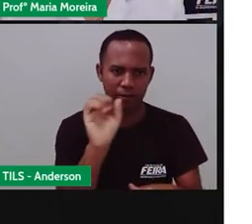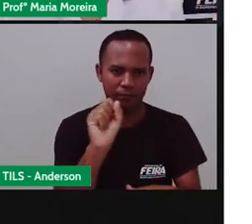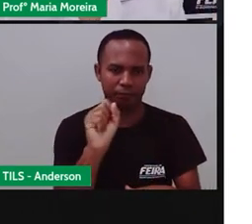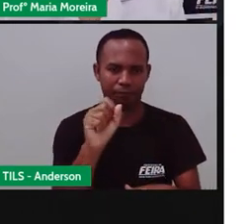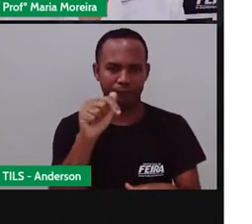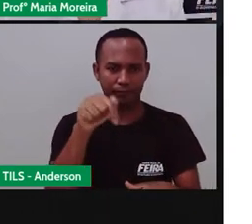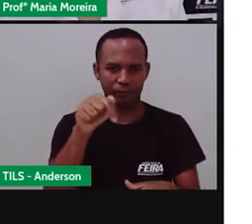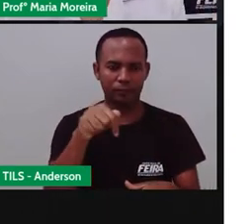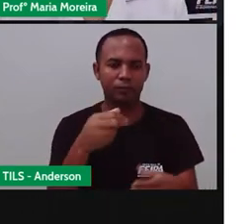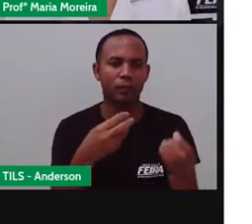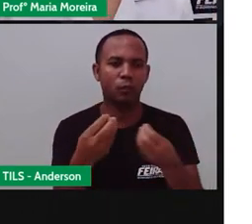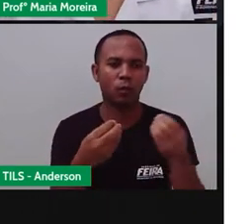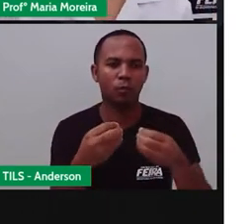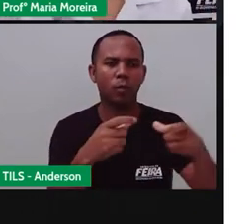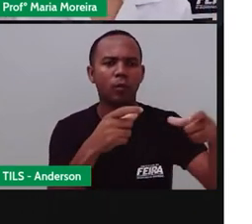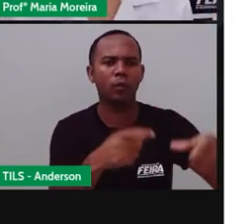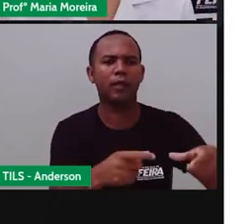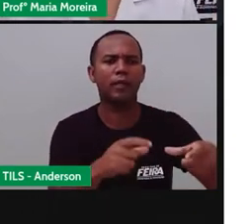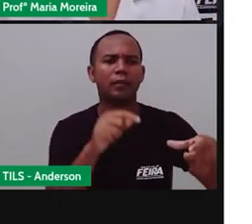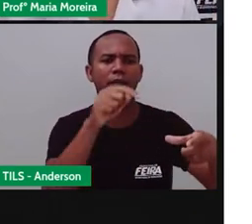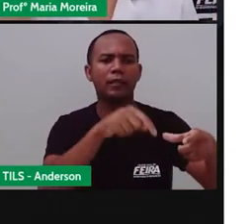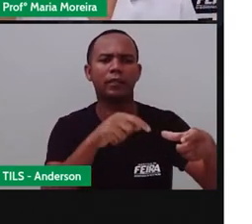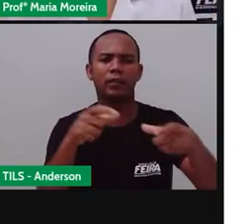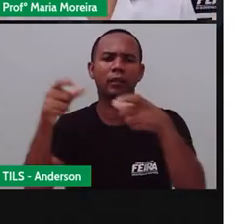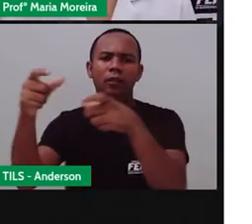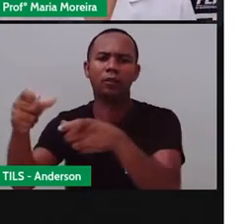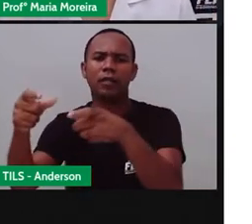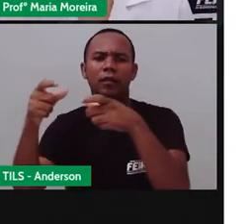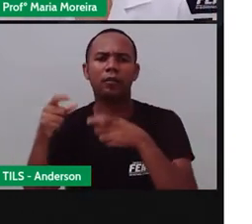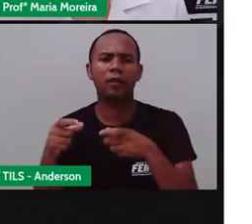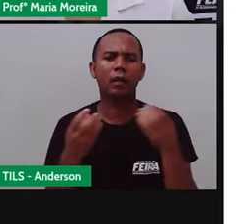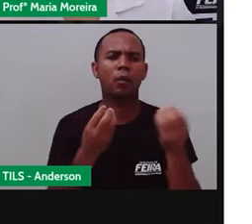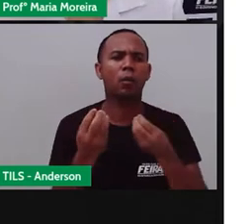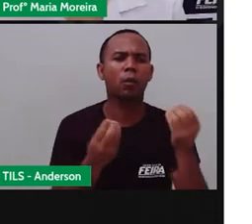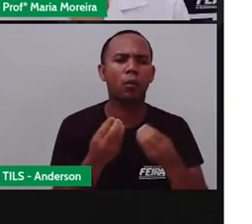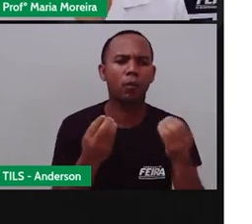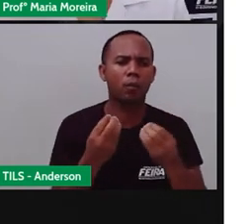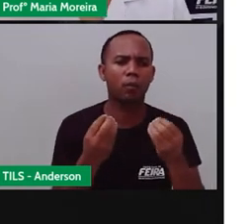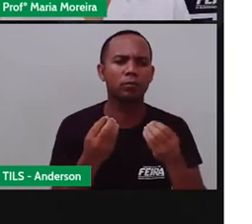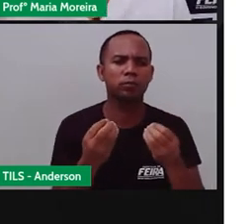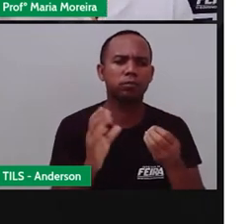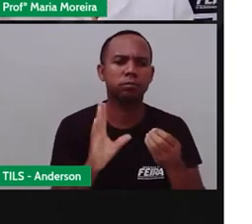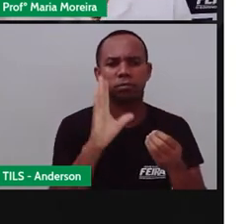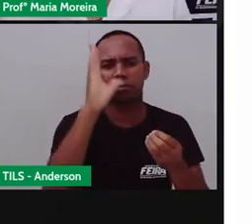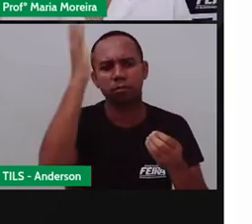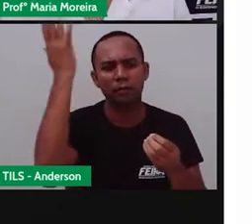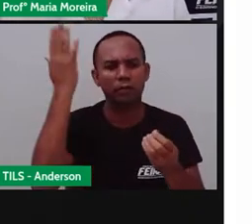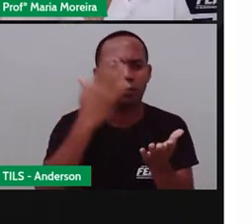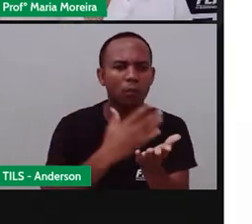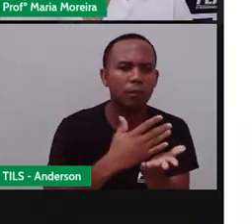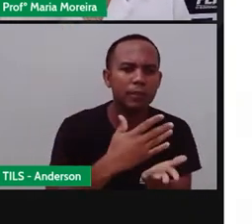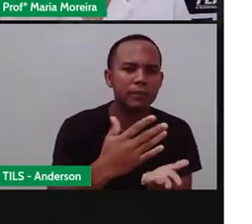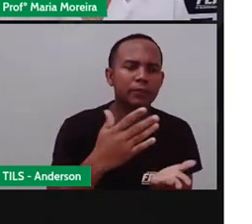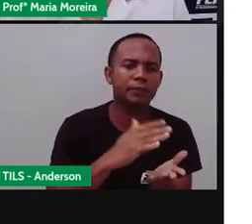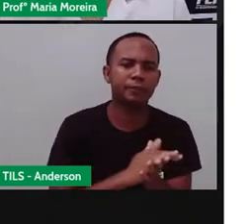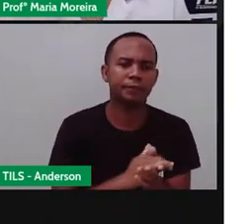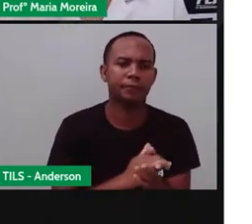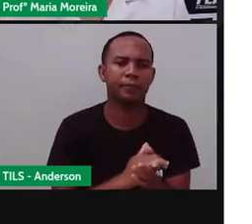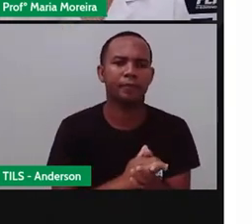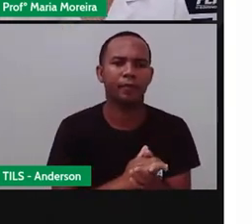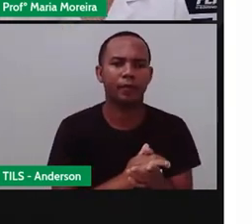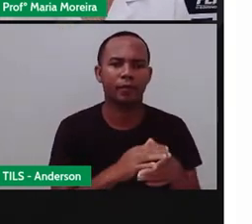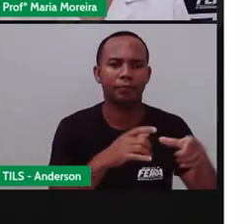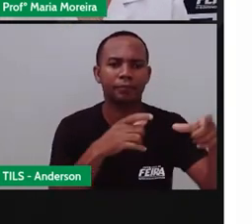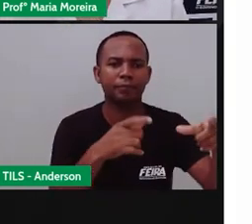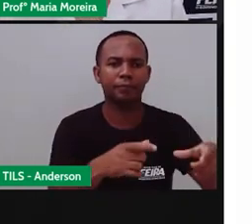localidades, né? As definições, como os bairros de fato surgiram aqui no Brasil. Então, vamos lá. Bairros são